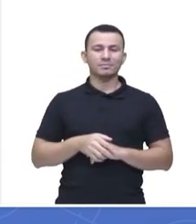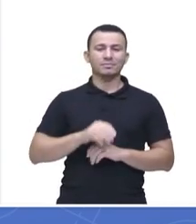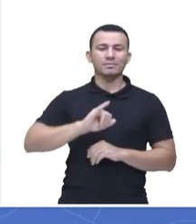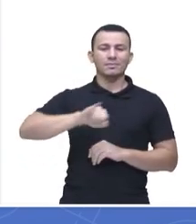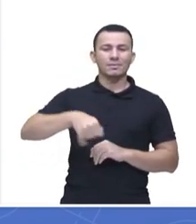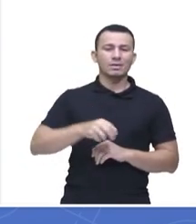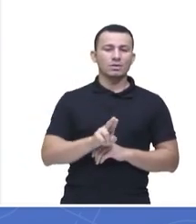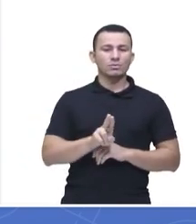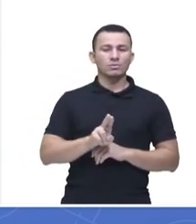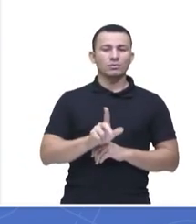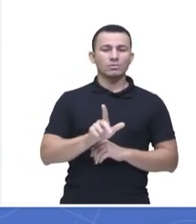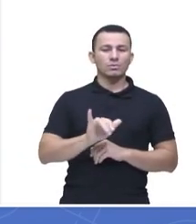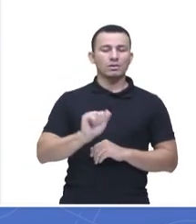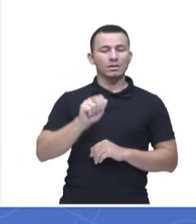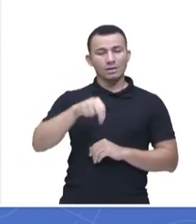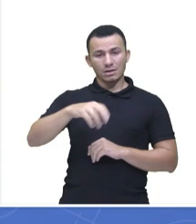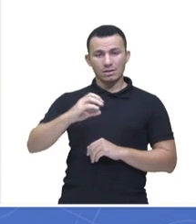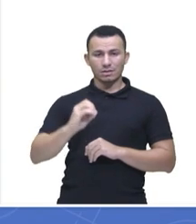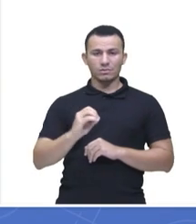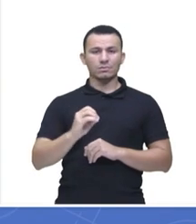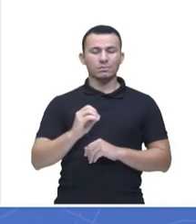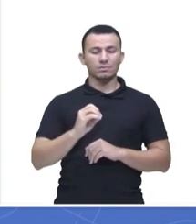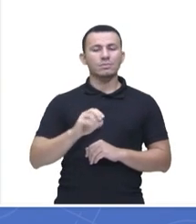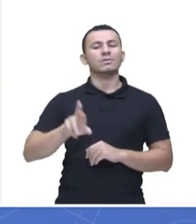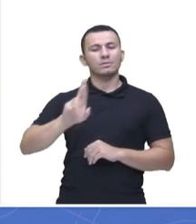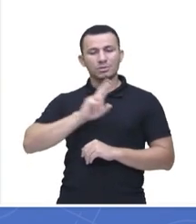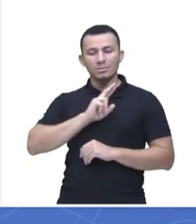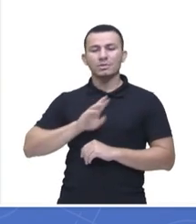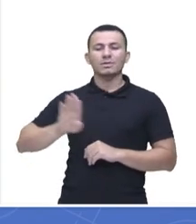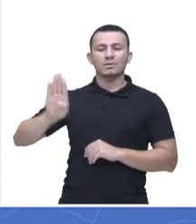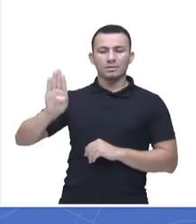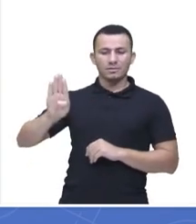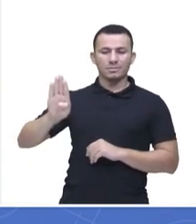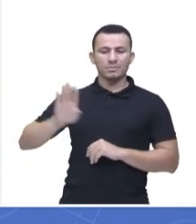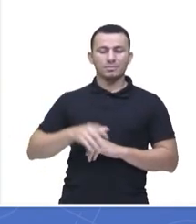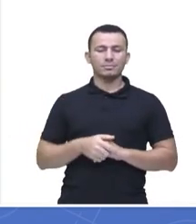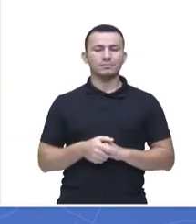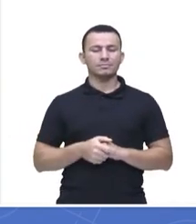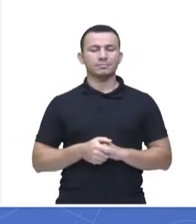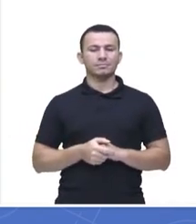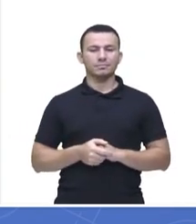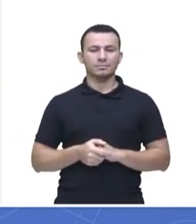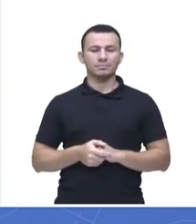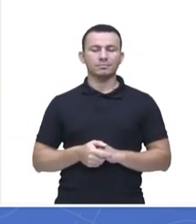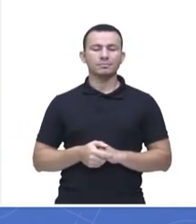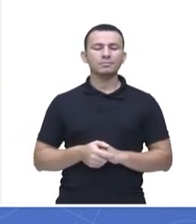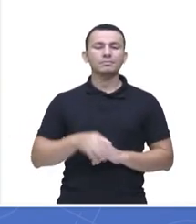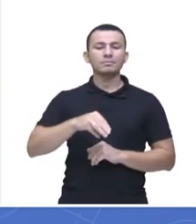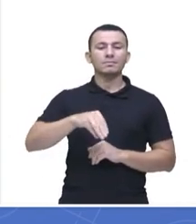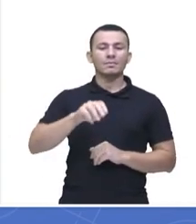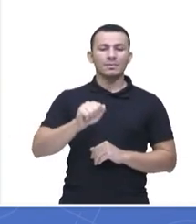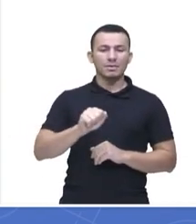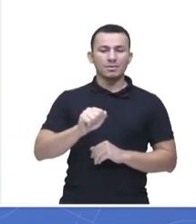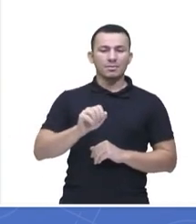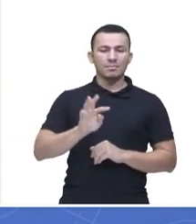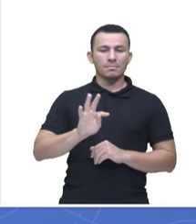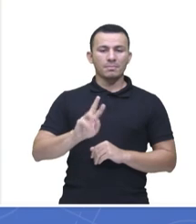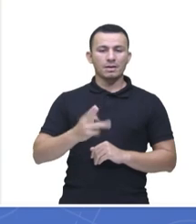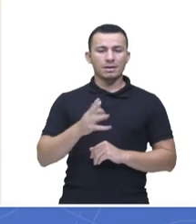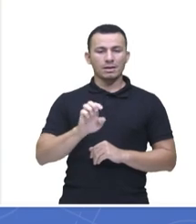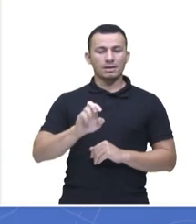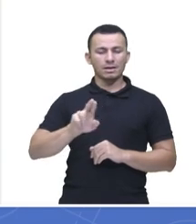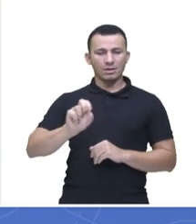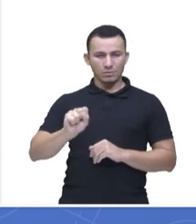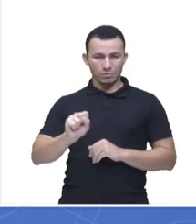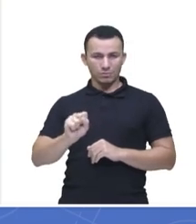Juliano, está dizendo que é a letra B, tá, Juliano? Mateus, está rindo,